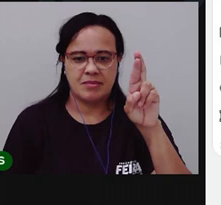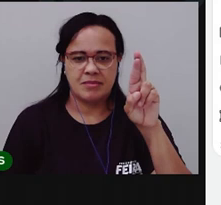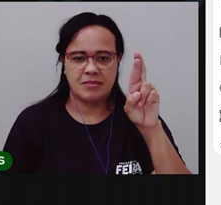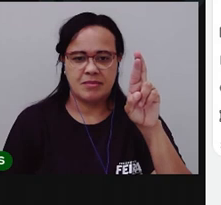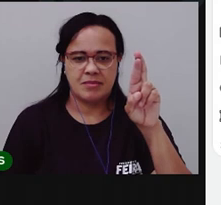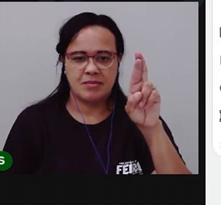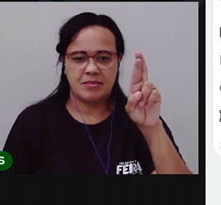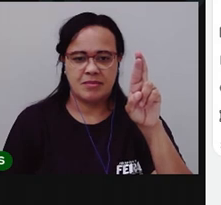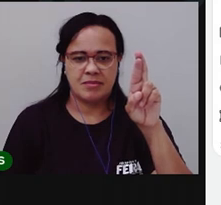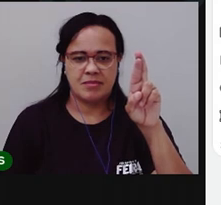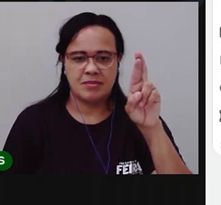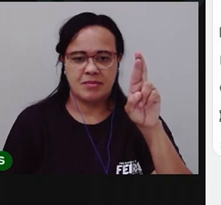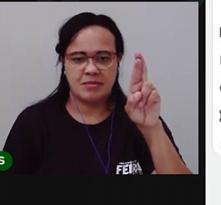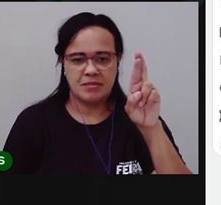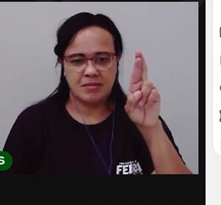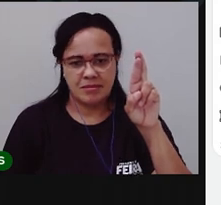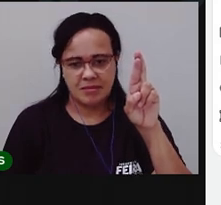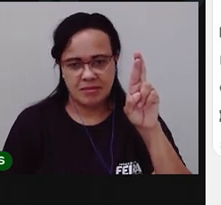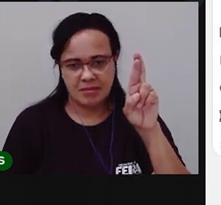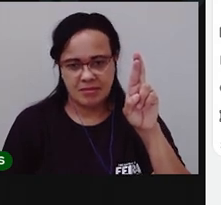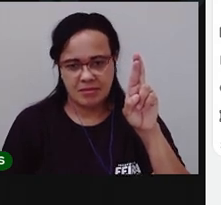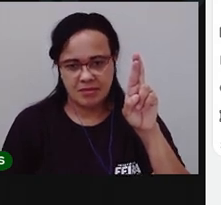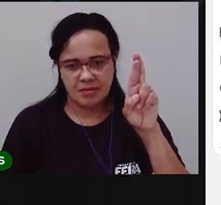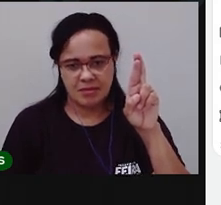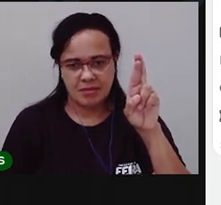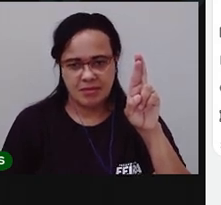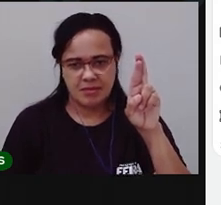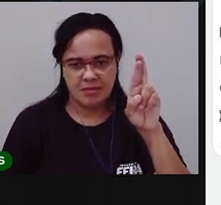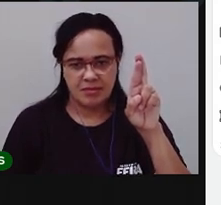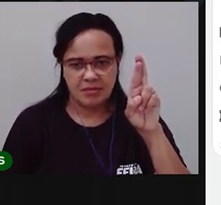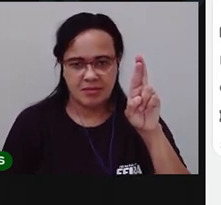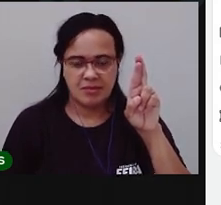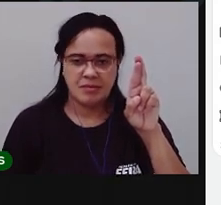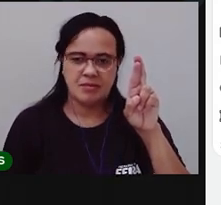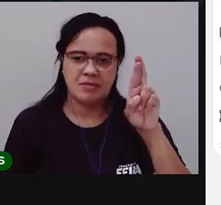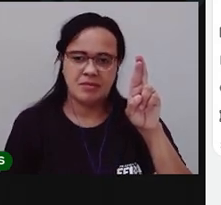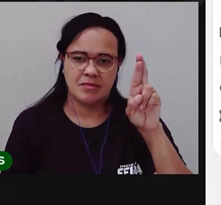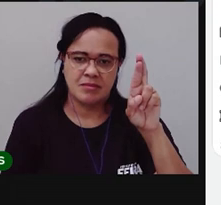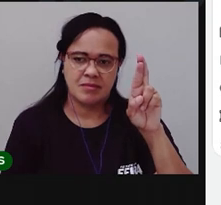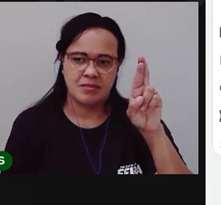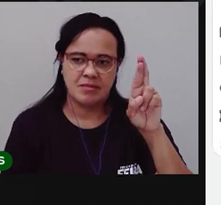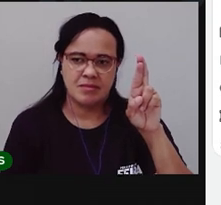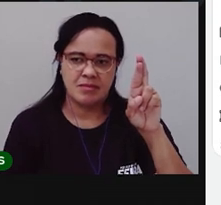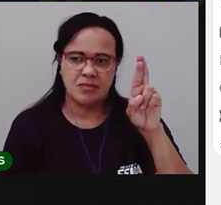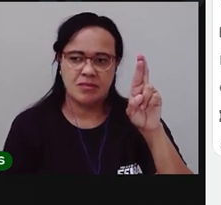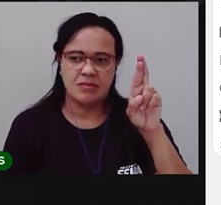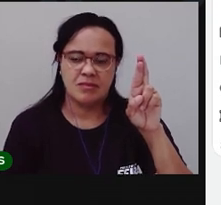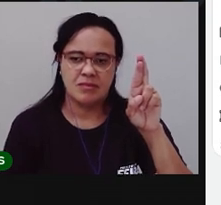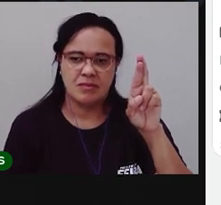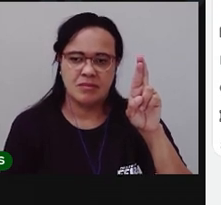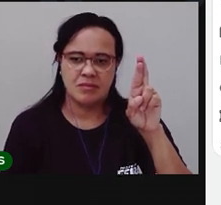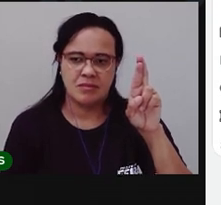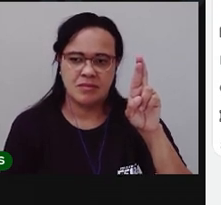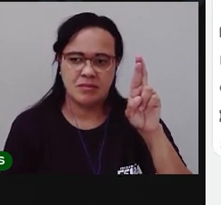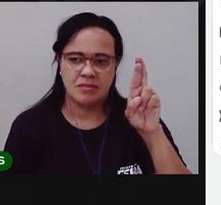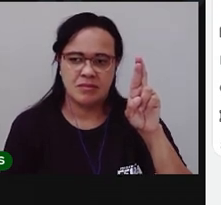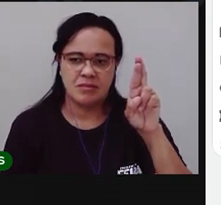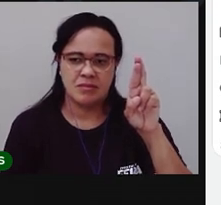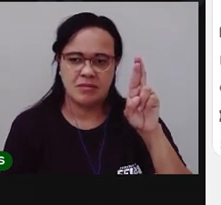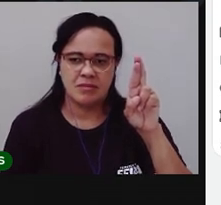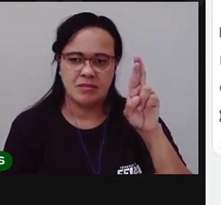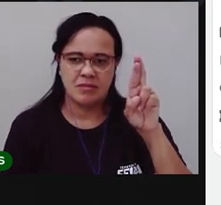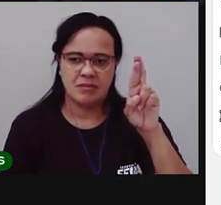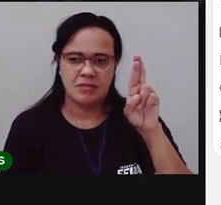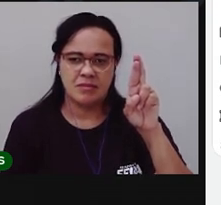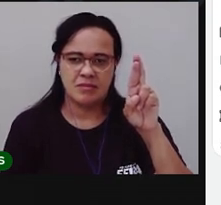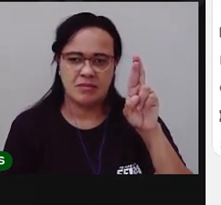a sua borrachinha. Apaga. Pega o lápis. E começa de novo. Fez um traçado.